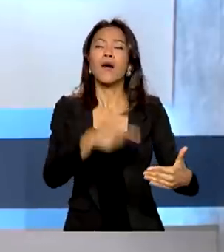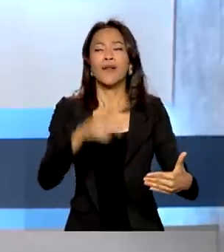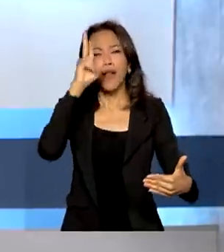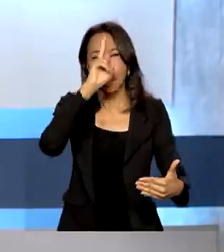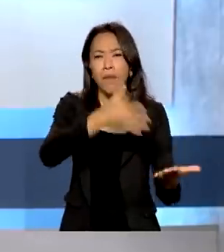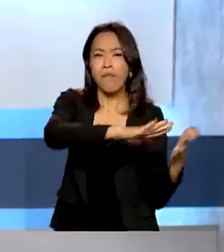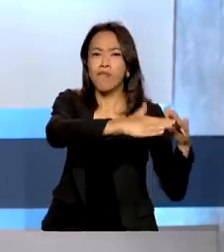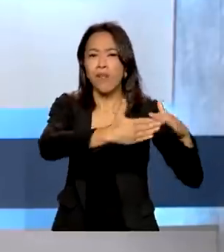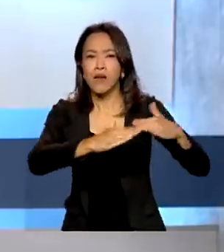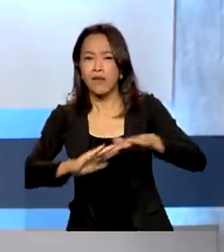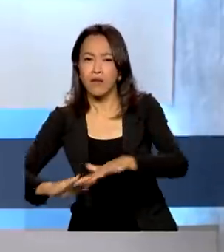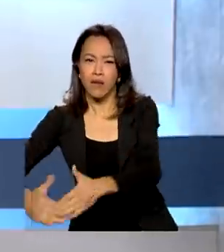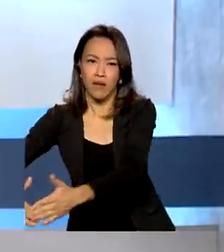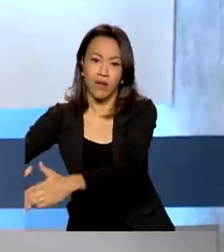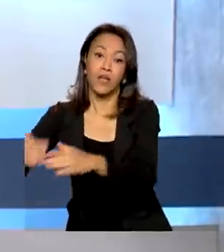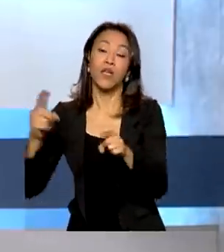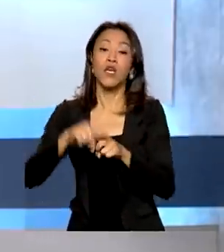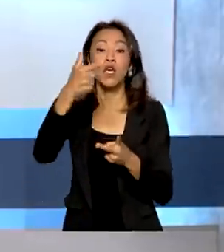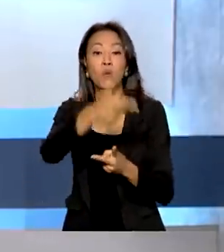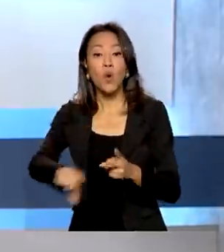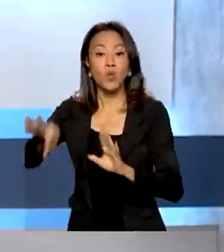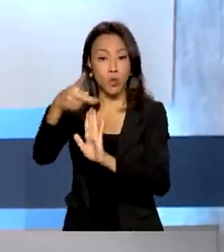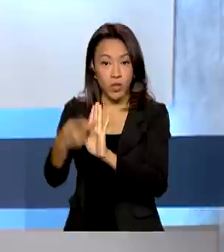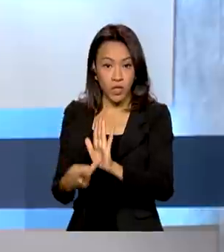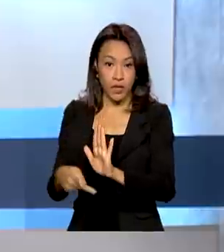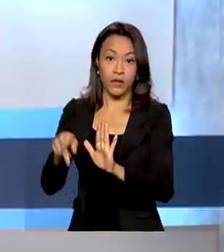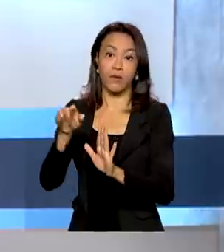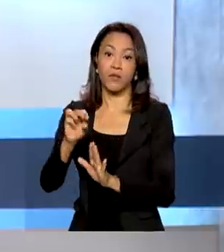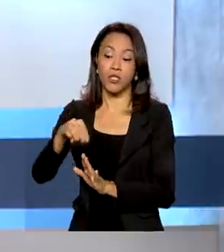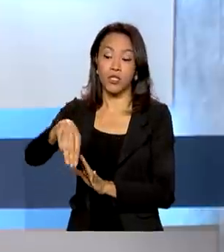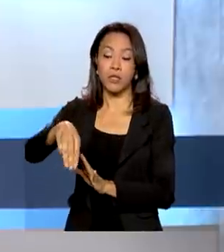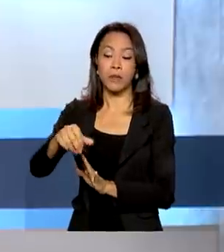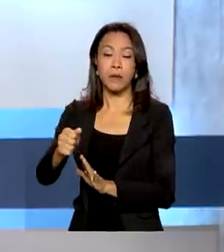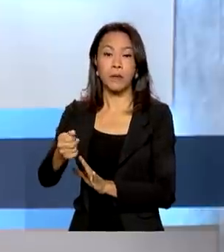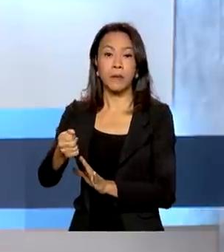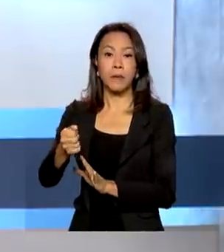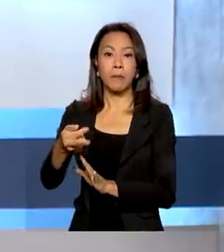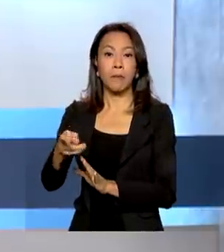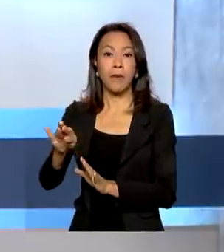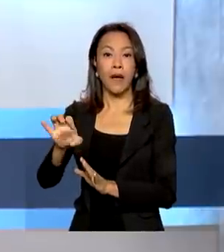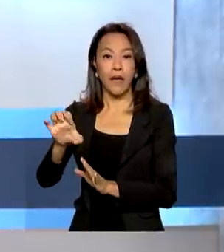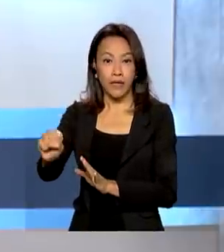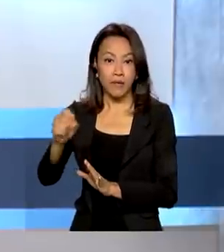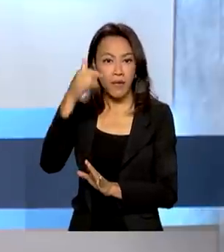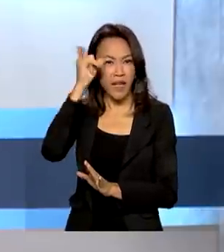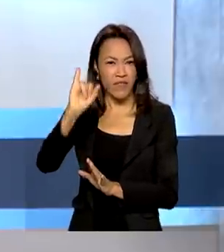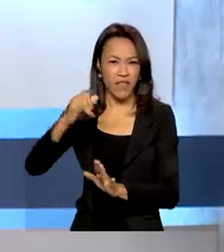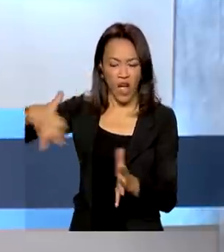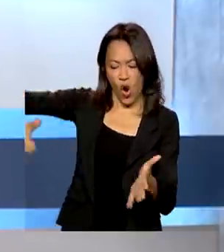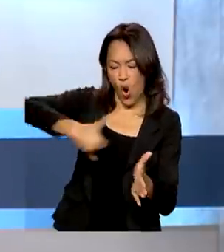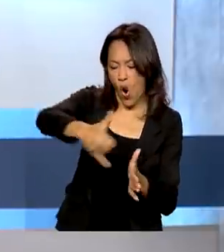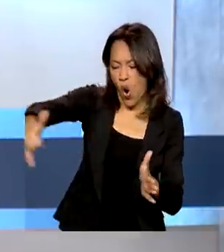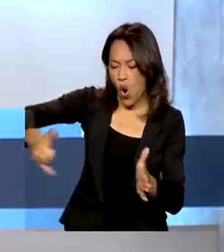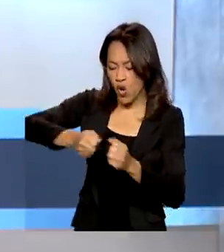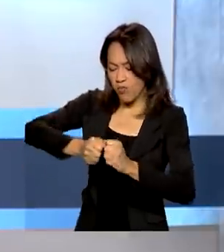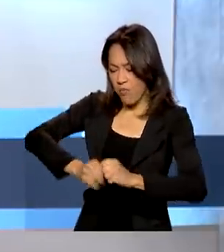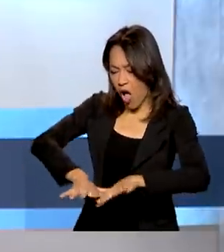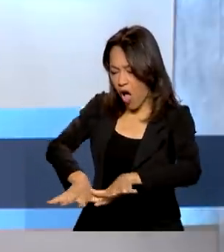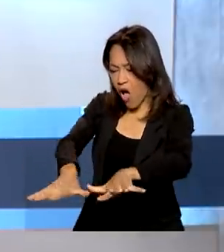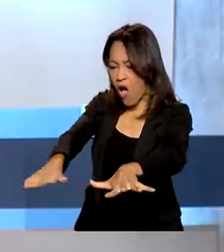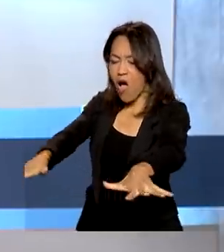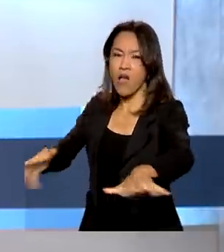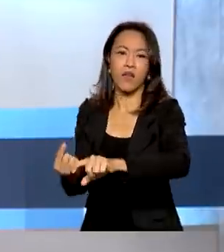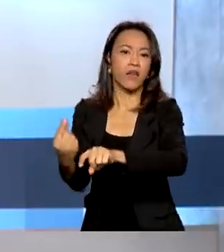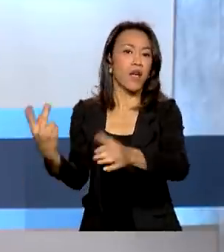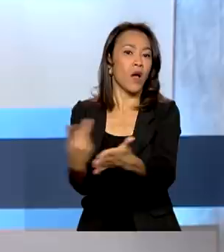e no programa Entre Mares, que selecionou projetos de combate do impacto do derramamento de óleo no litoral brasileiro em